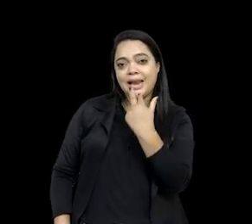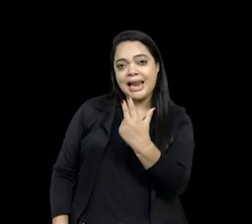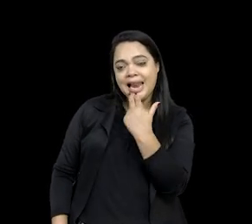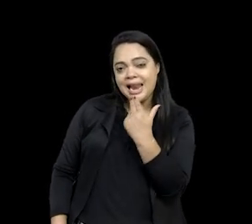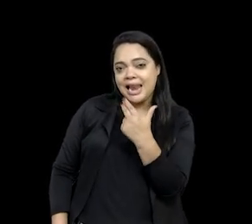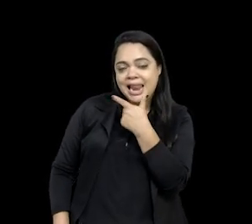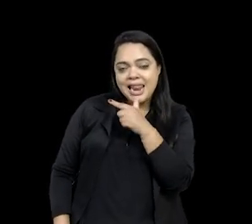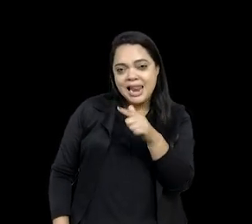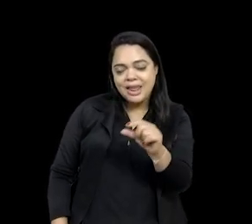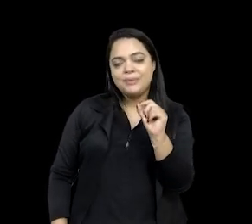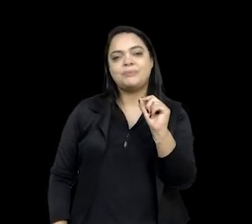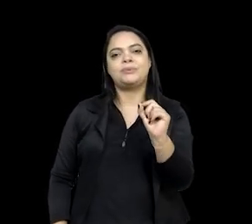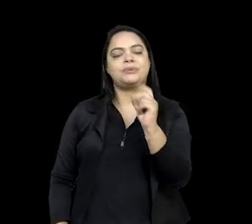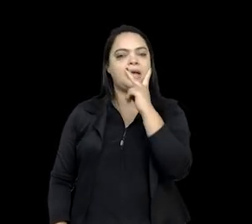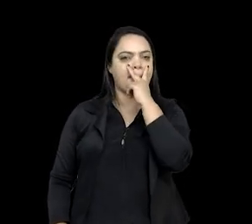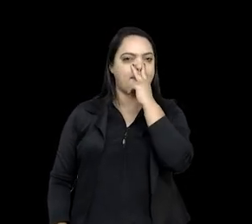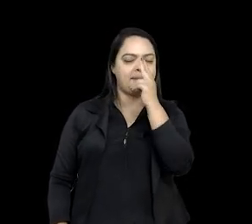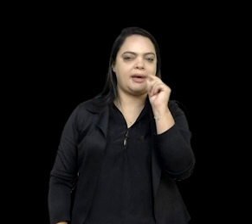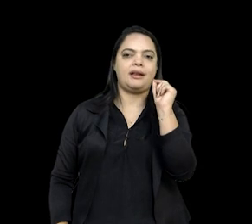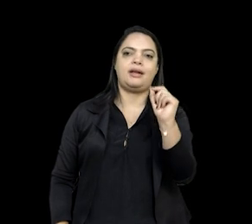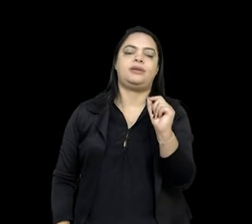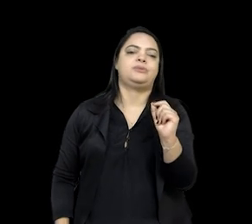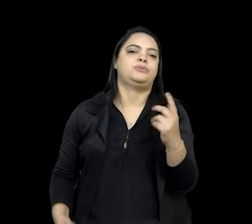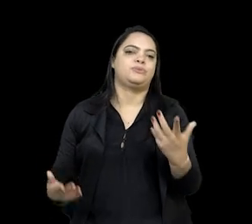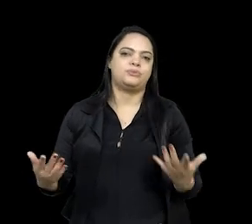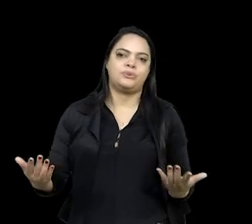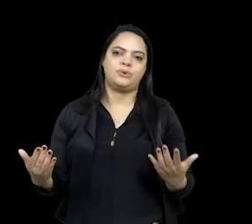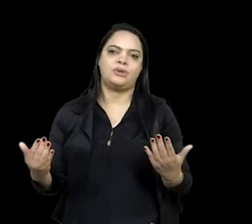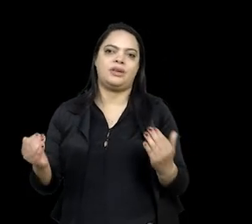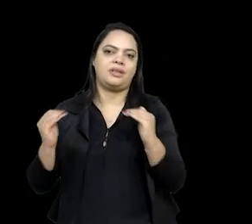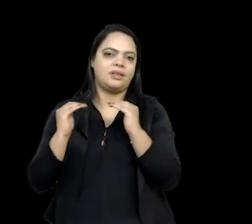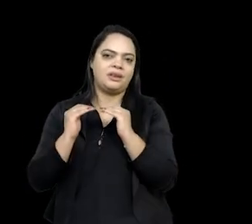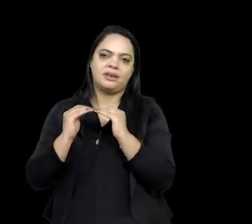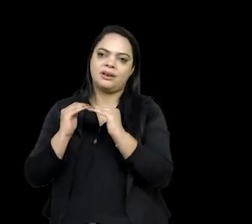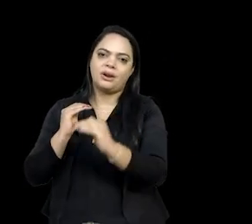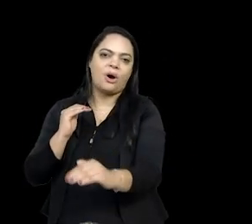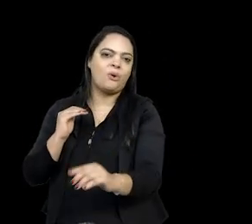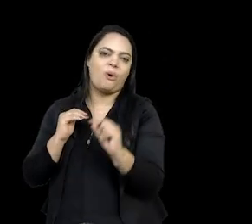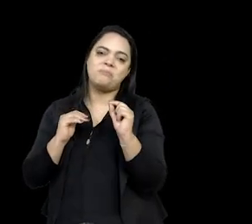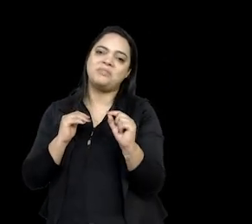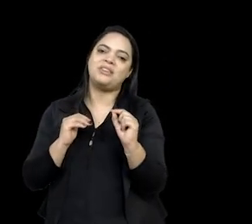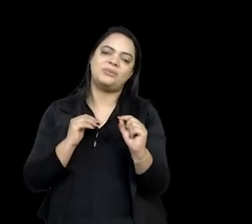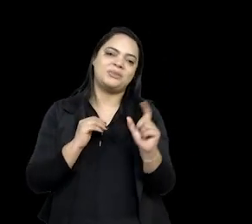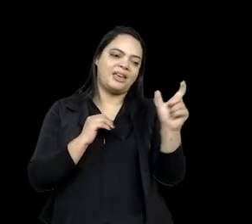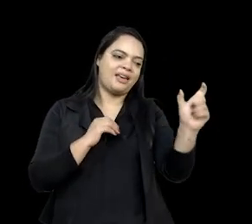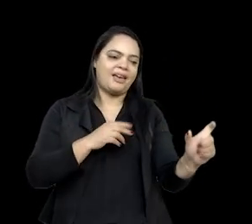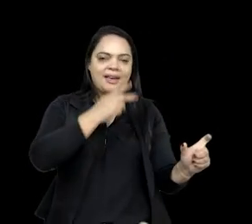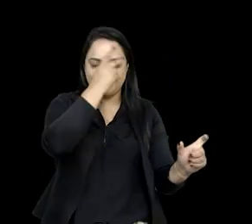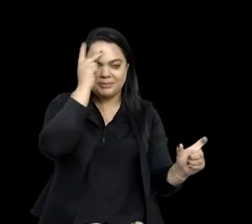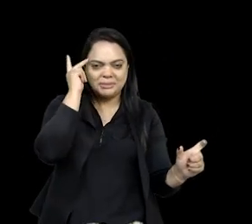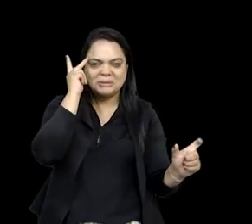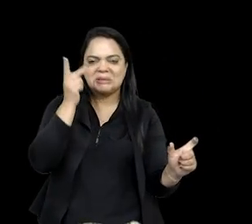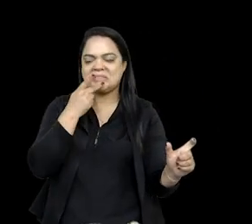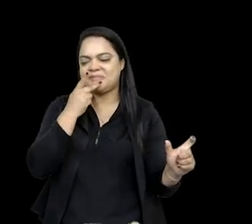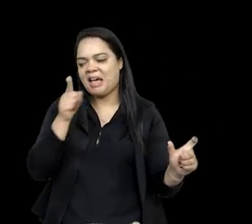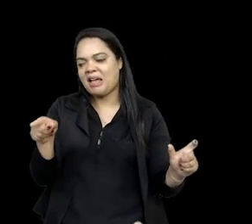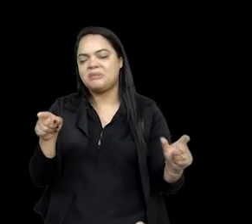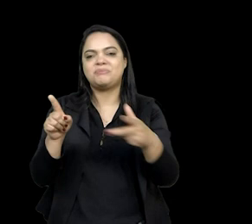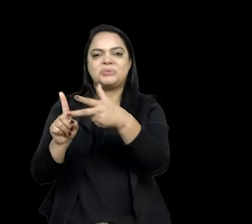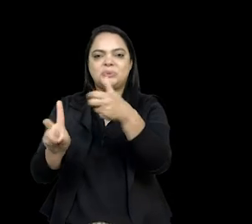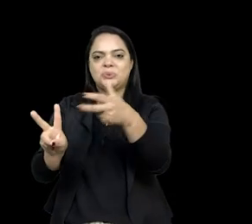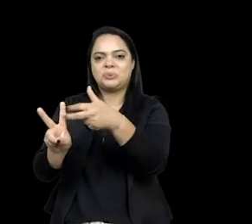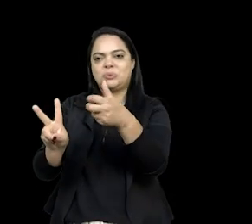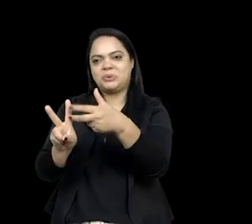não vão corresponder necessariamente ao que o não indígena diz que eles são. E, sendo que, geralmente, aquele